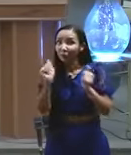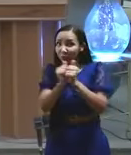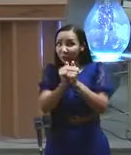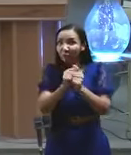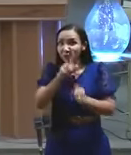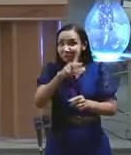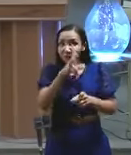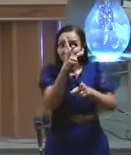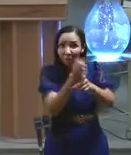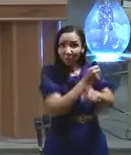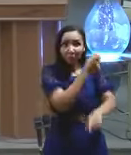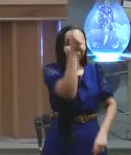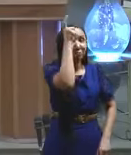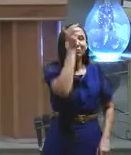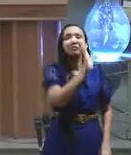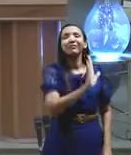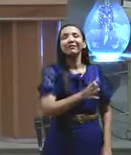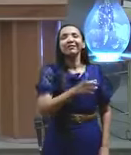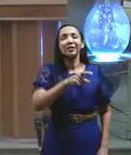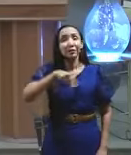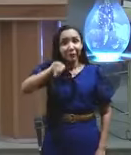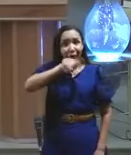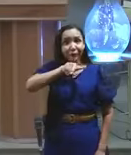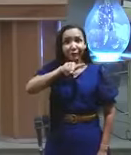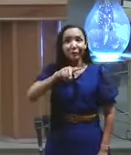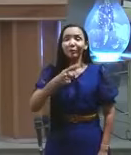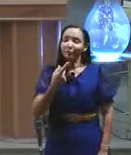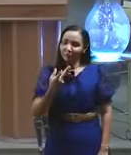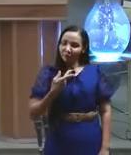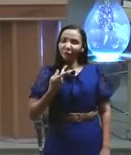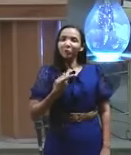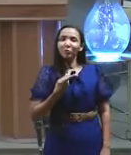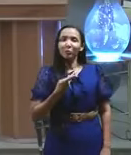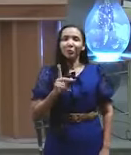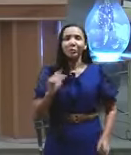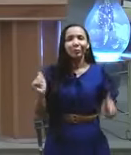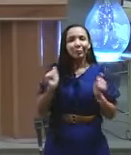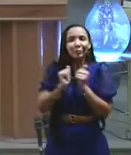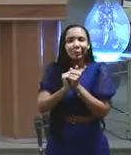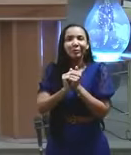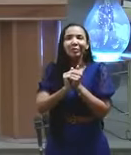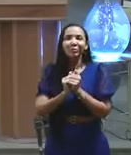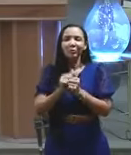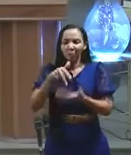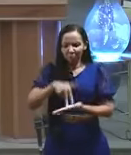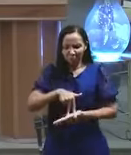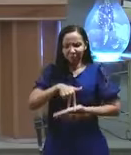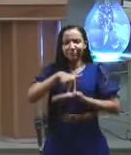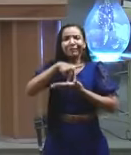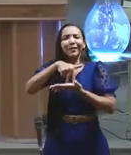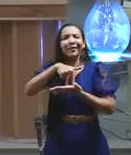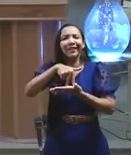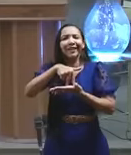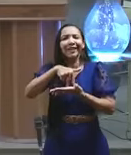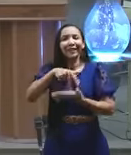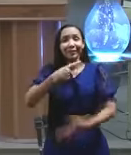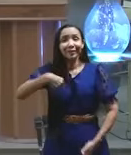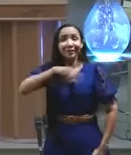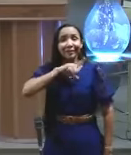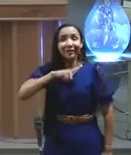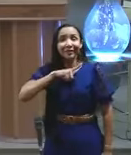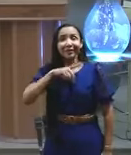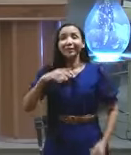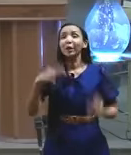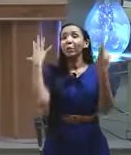do diabo e você passando por cima de tudo e cantando a vitória porque você já tem o leão da tribo de Judá na